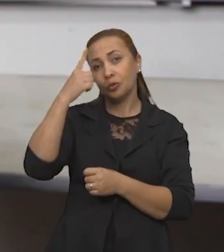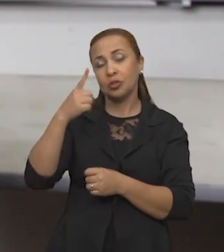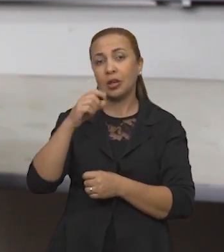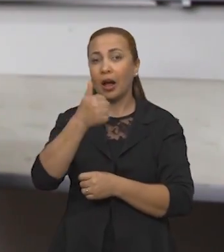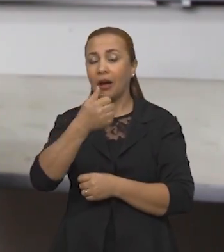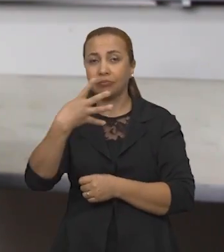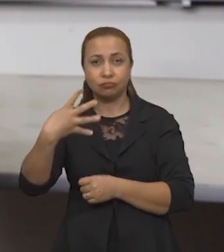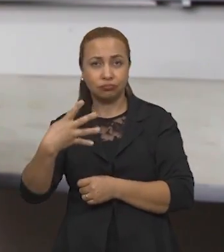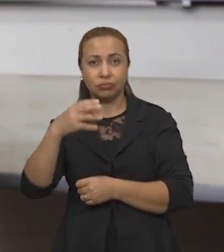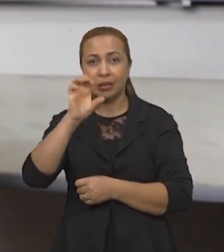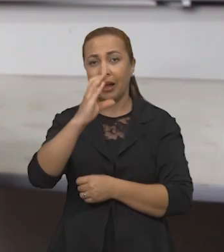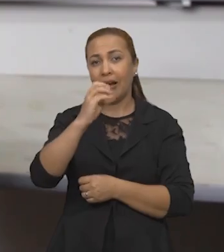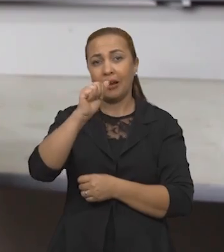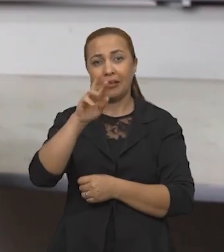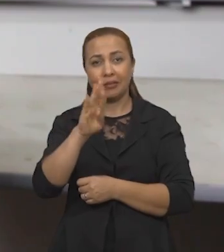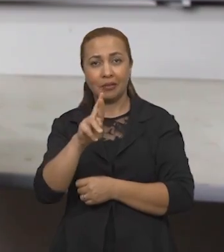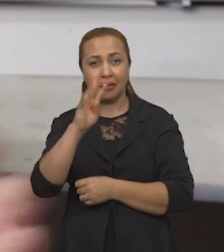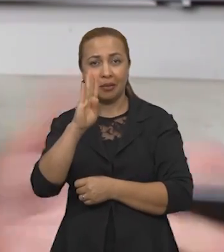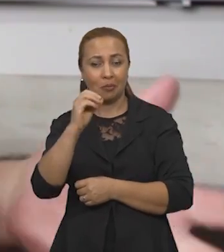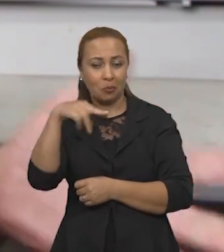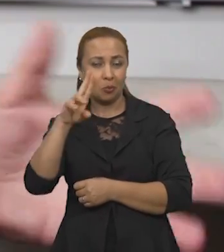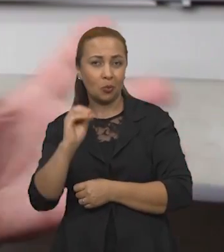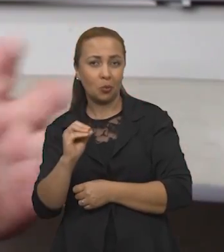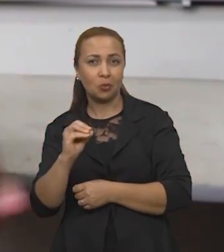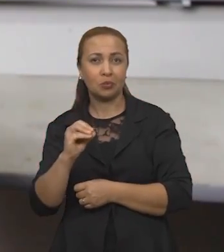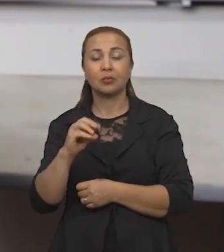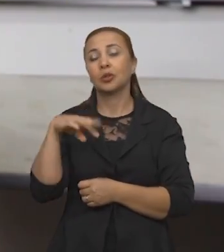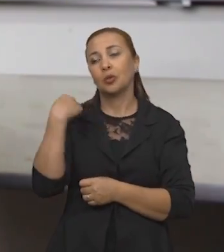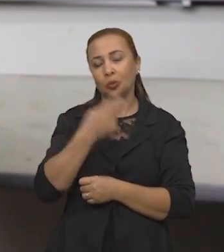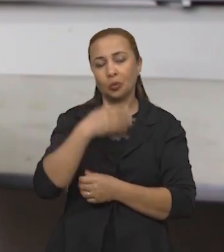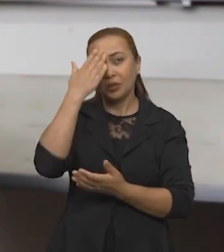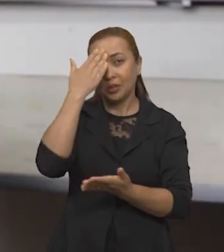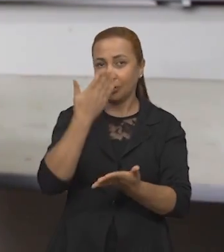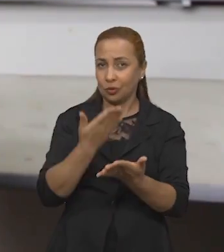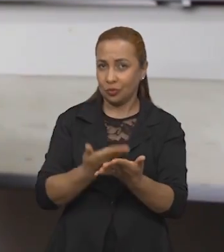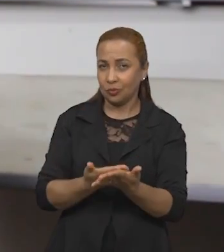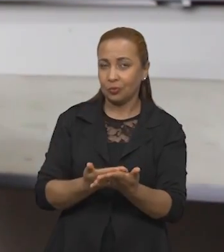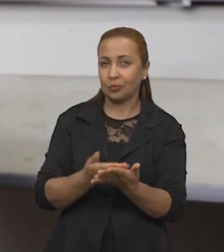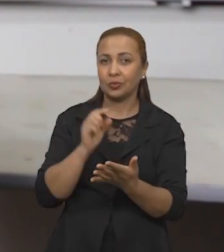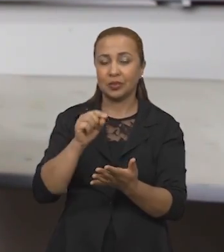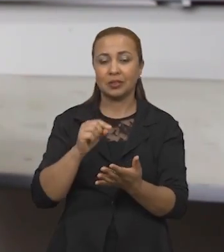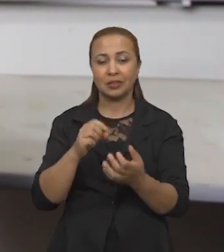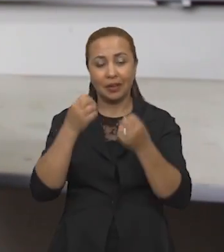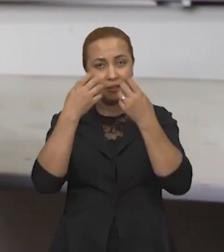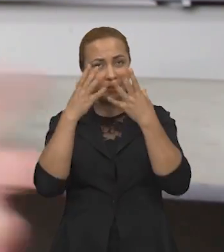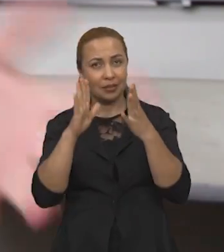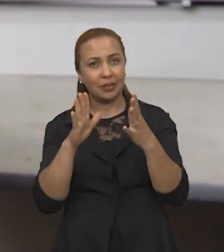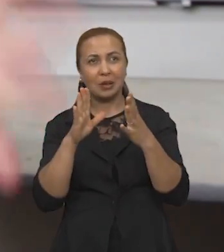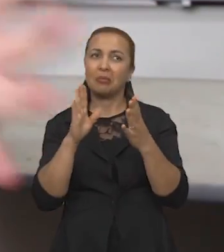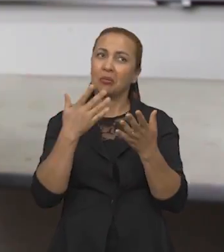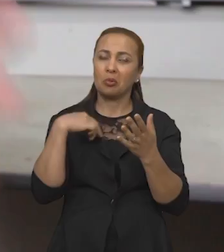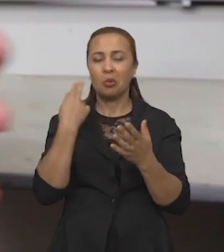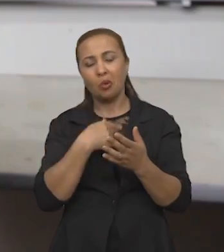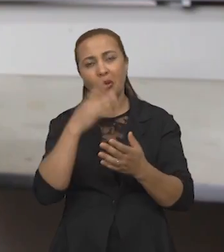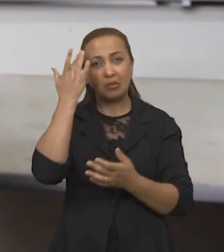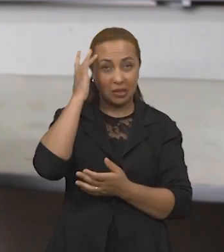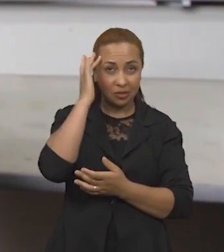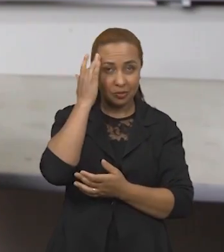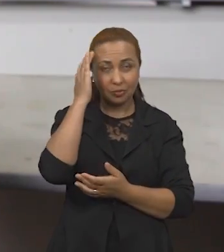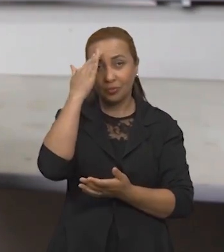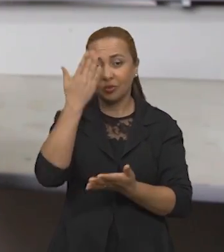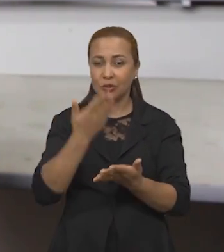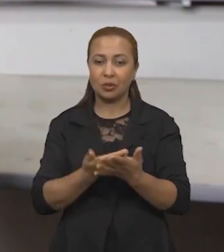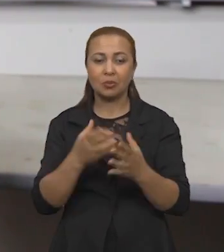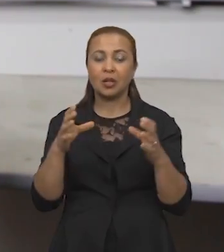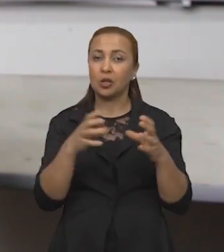que está bem pertinho da gente conseguir isso aí. Mas nós acreditamos, que isso, claro, ainda é prematuro, mas